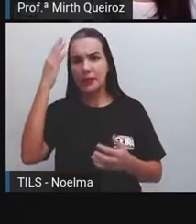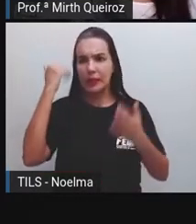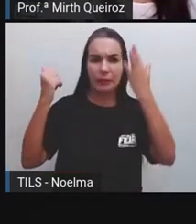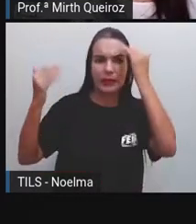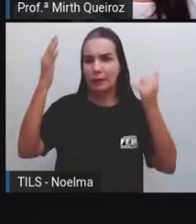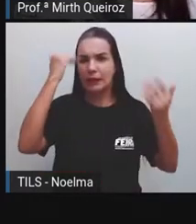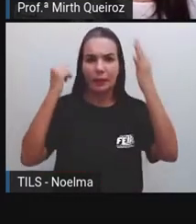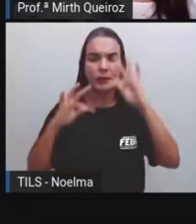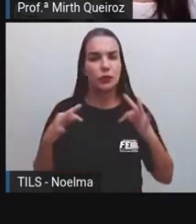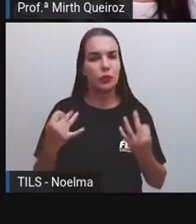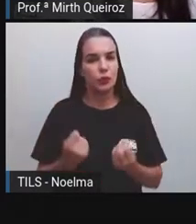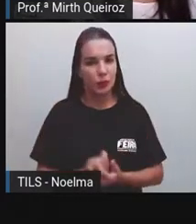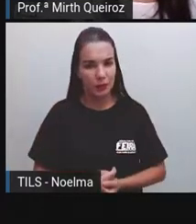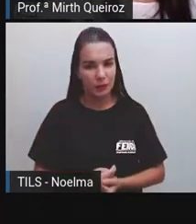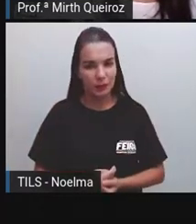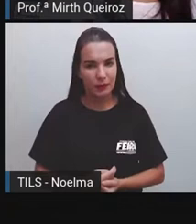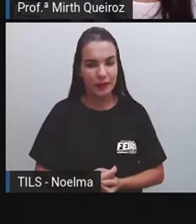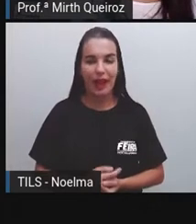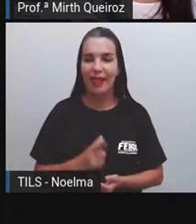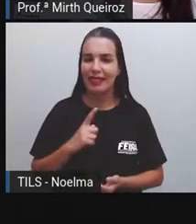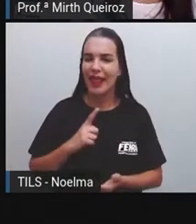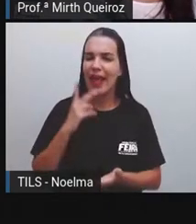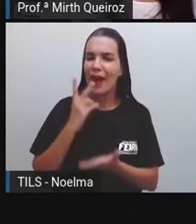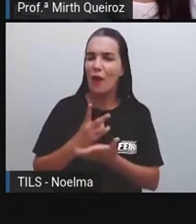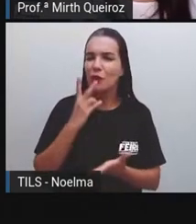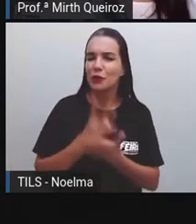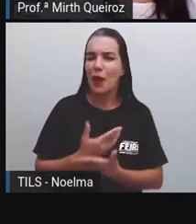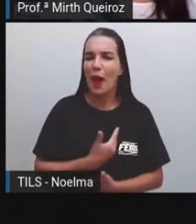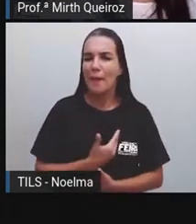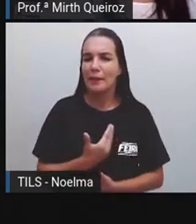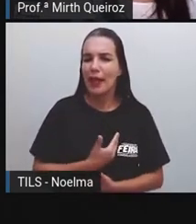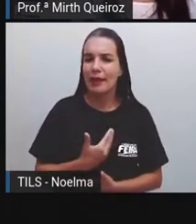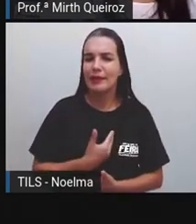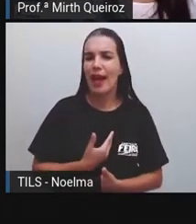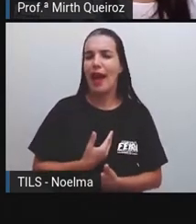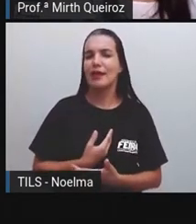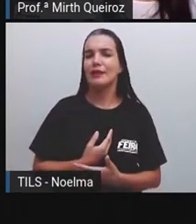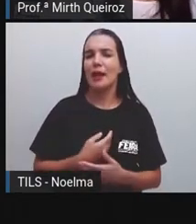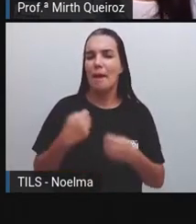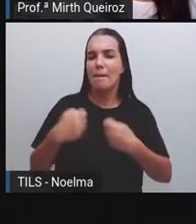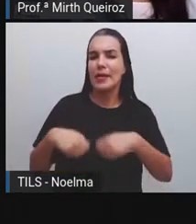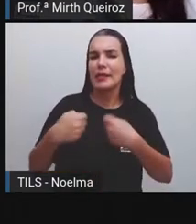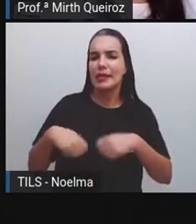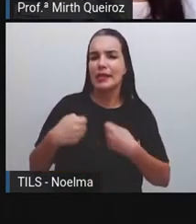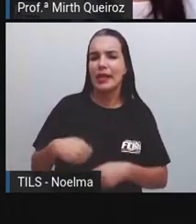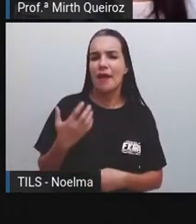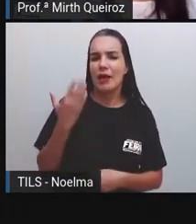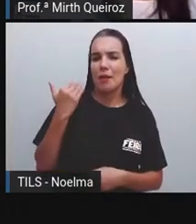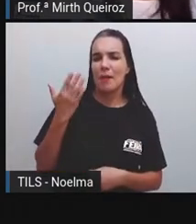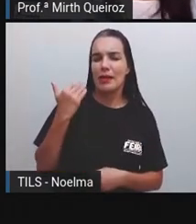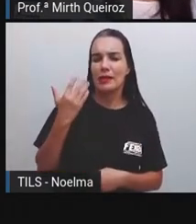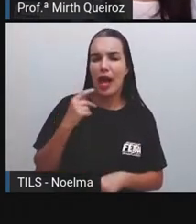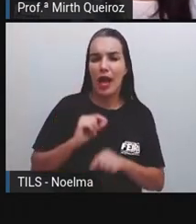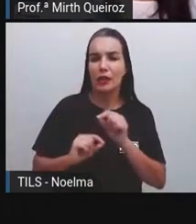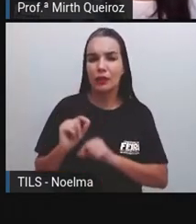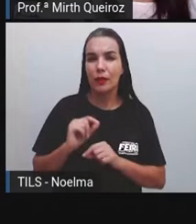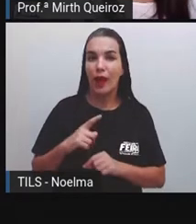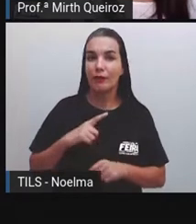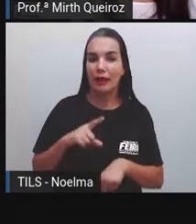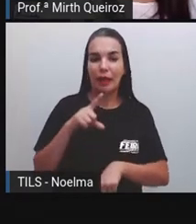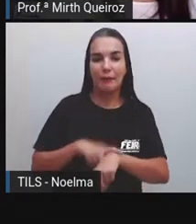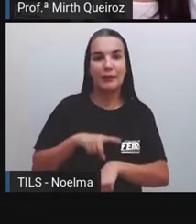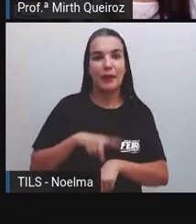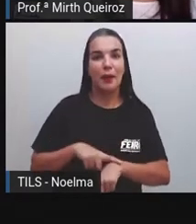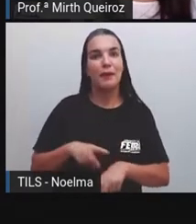Manter amizades era uma tarefa que iria requerer, neste caso Muito mais tempo e muito mais